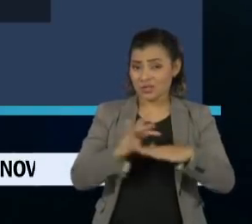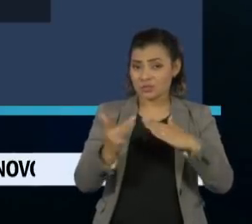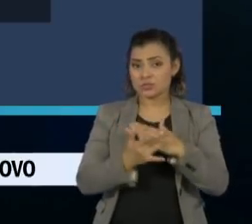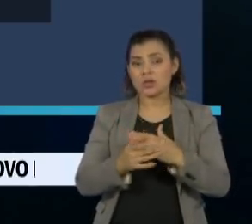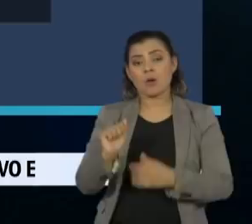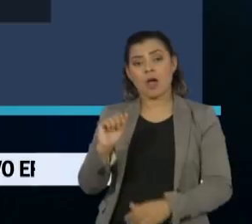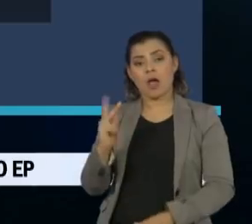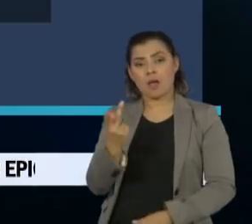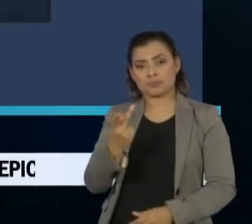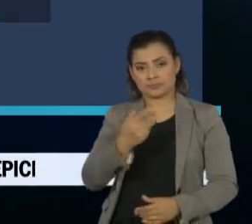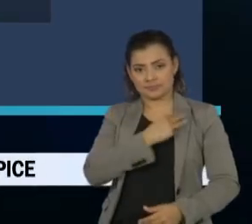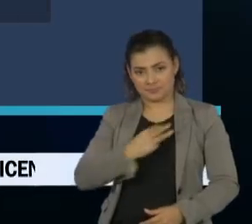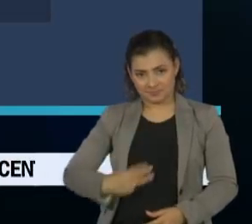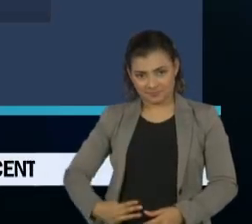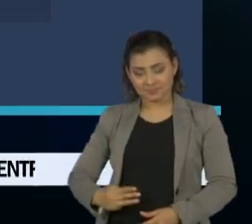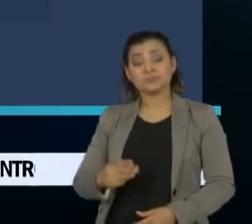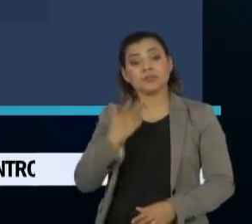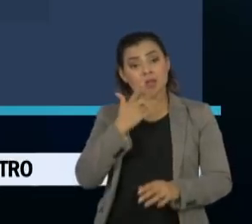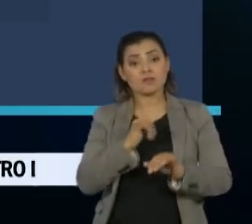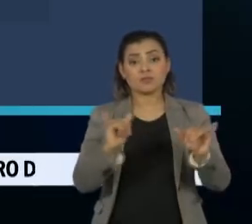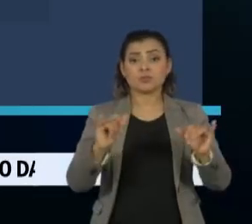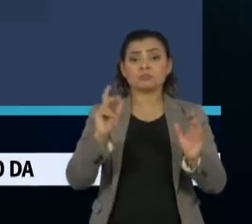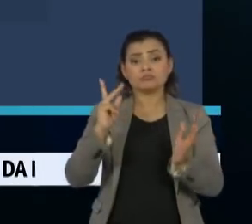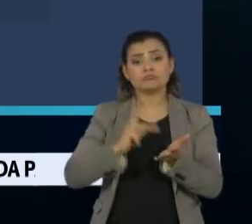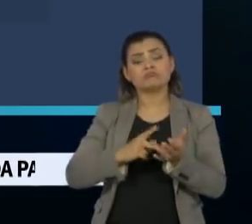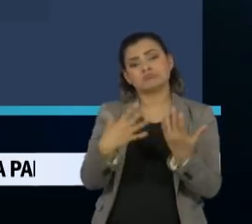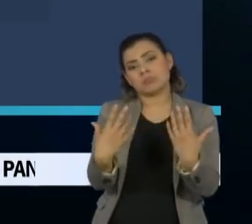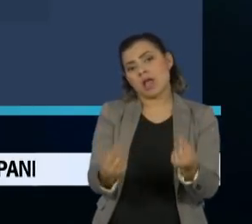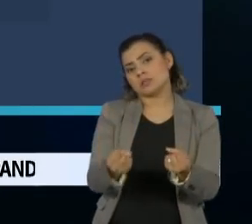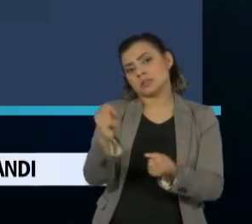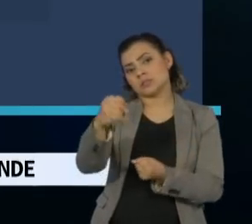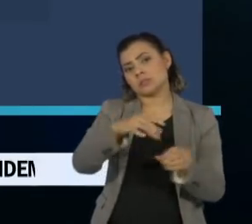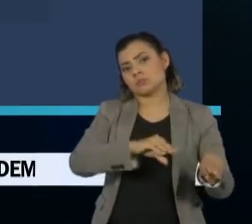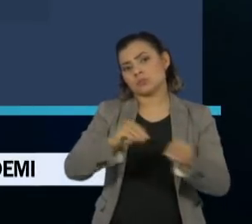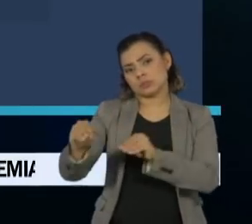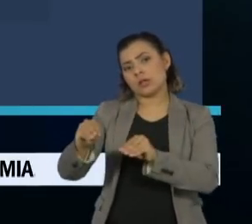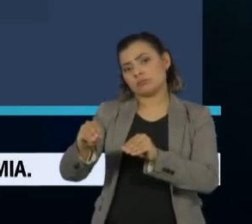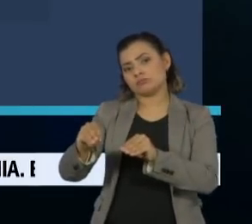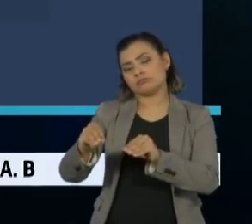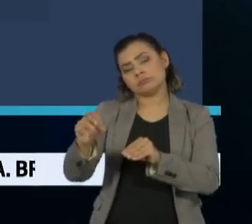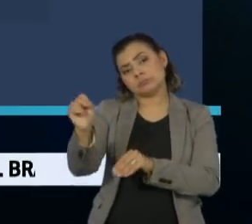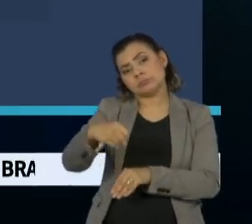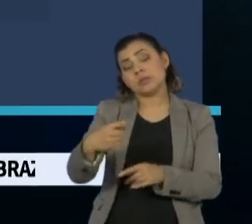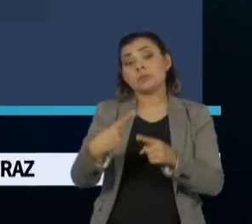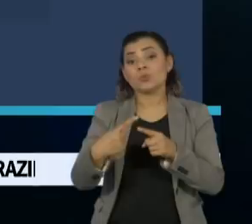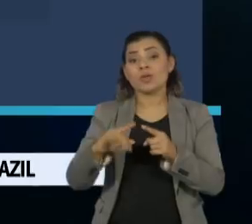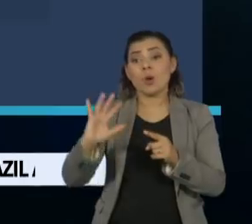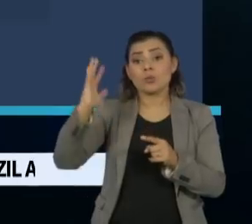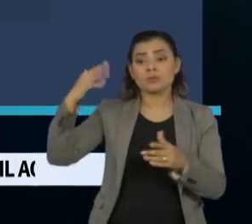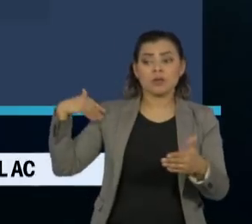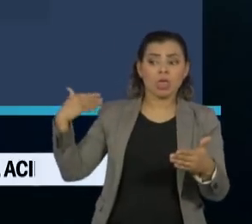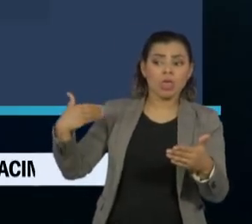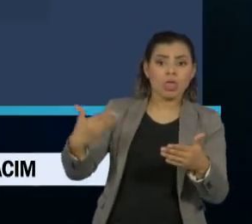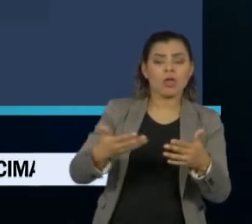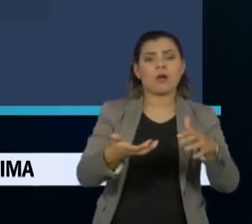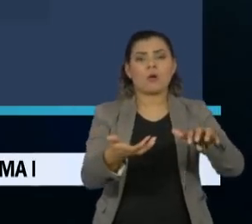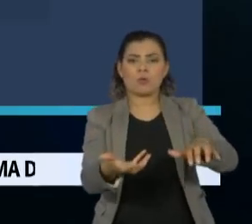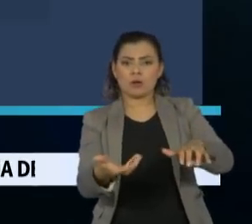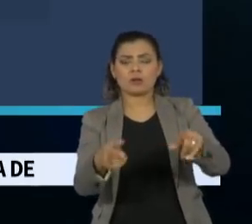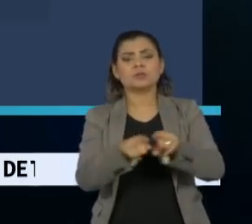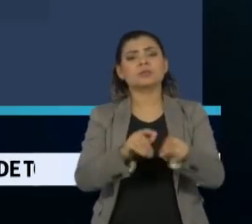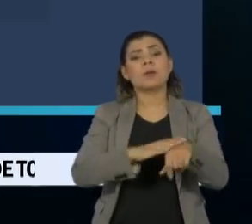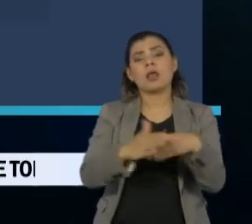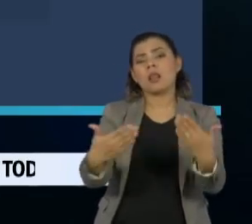ministro Abram Weintraub afirmou ter se convencido da necessidade da mudança depois de recentes acontecimentos no Congresso e de